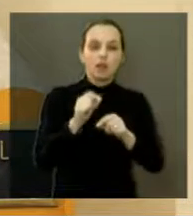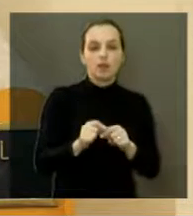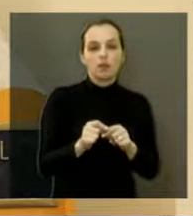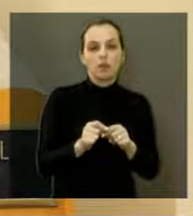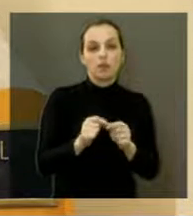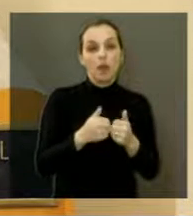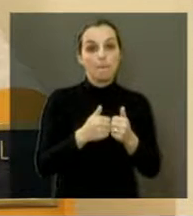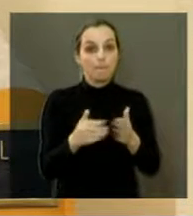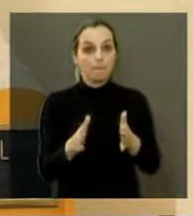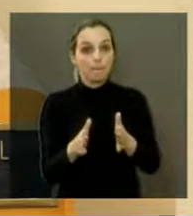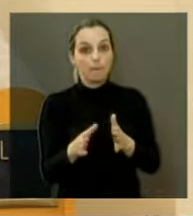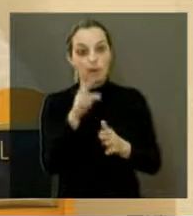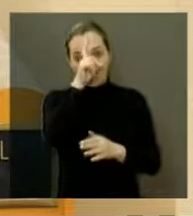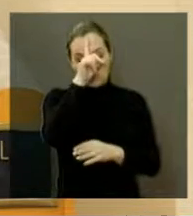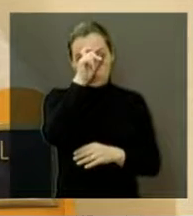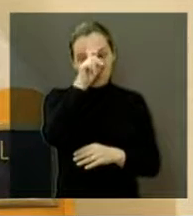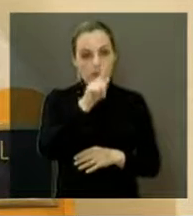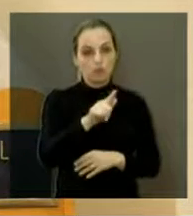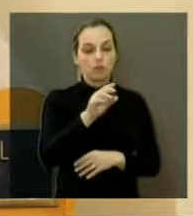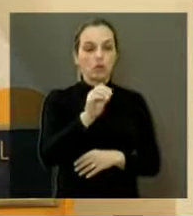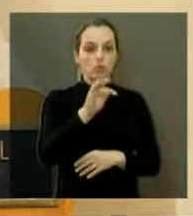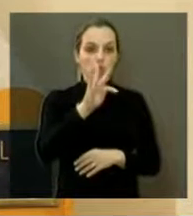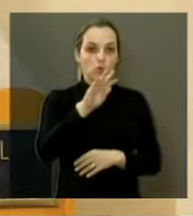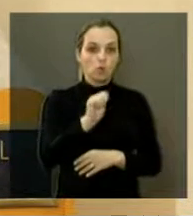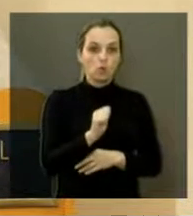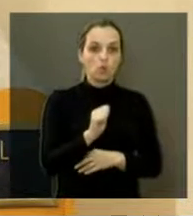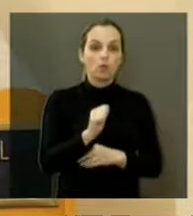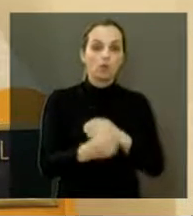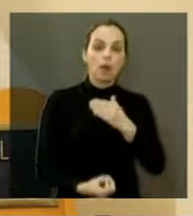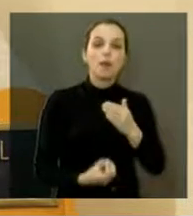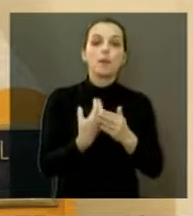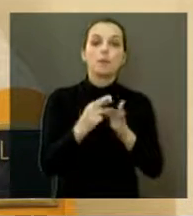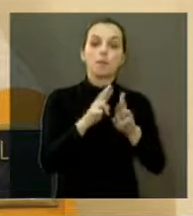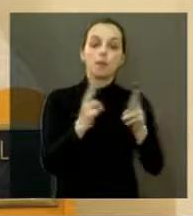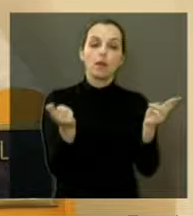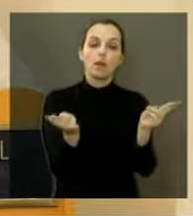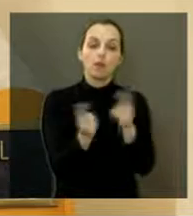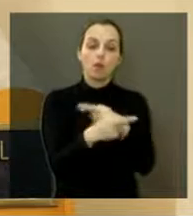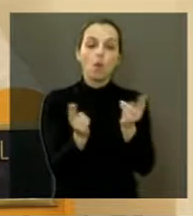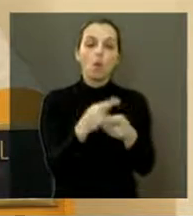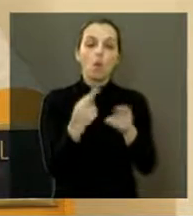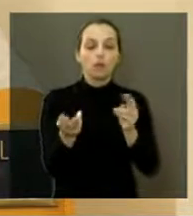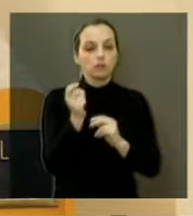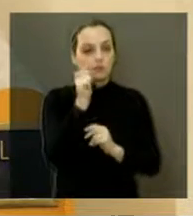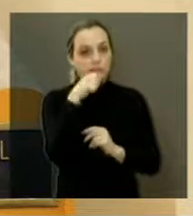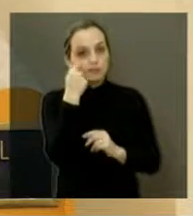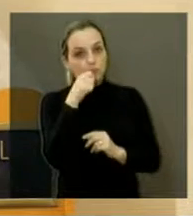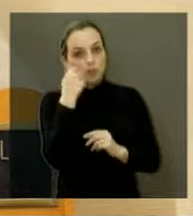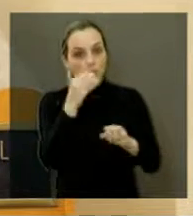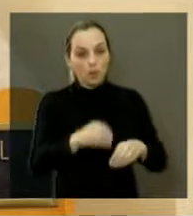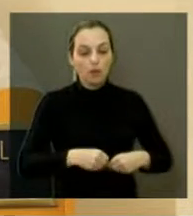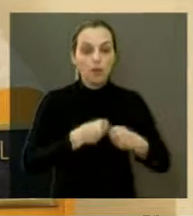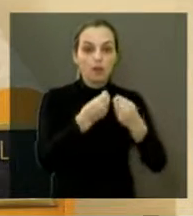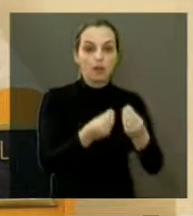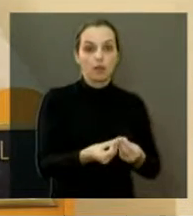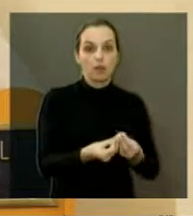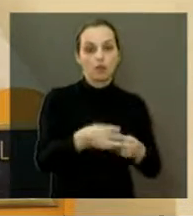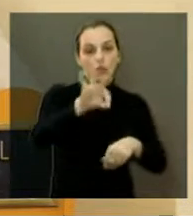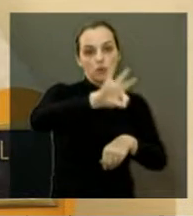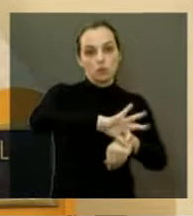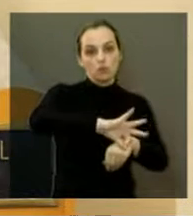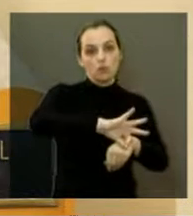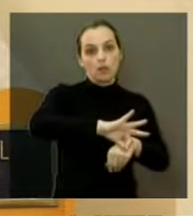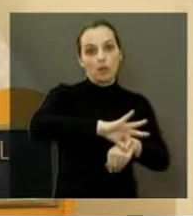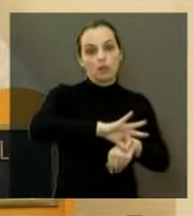Reabriu a maternidade gota de leite, implantou a rede de odontologia na saúde pública e entregou o centro de reabilitação.